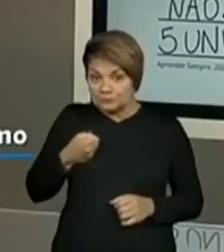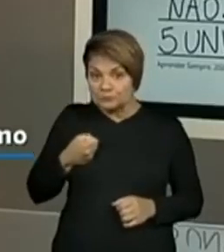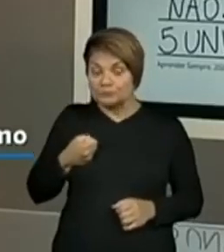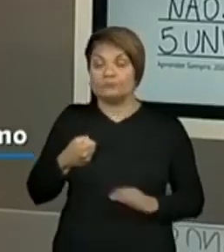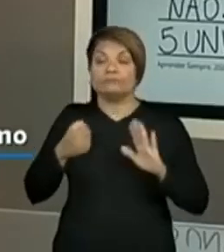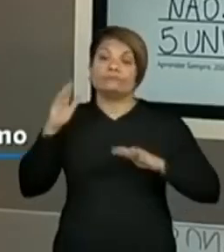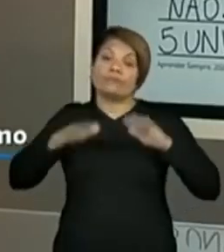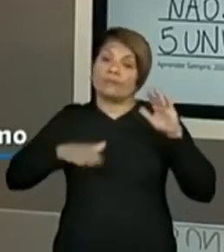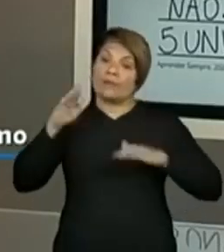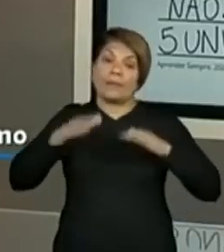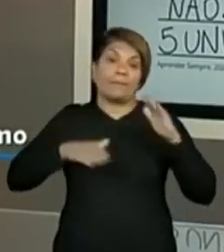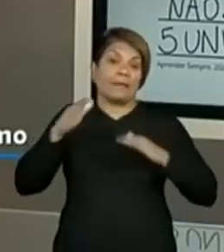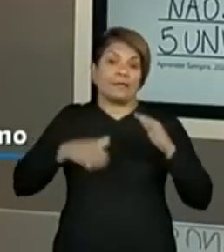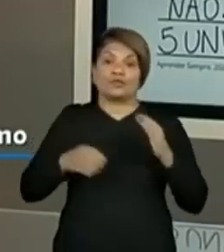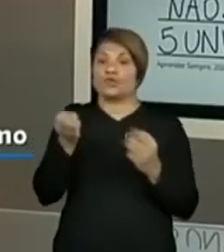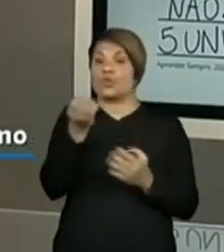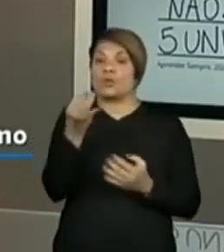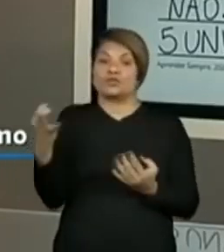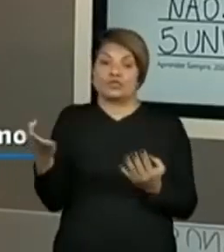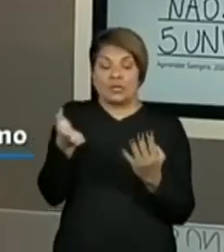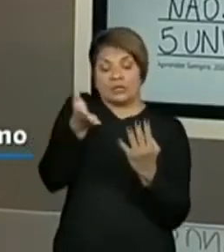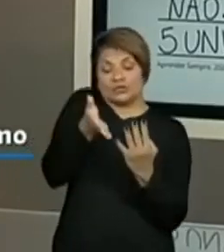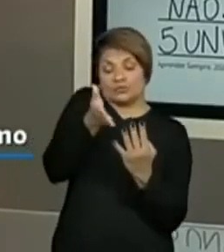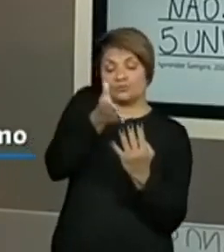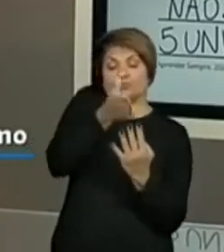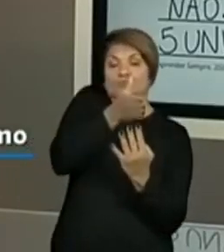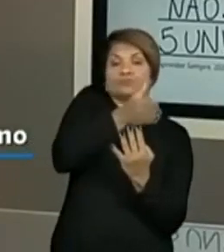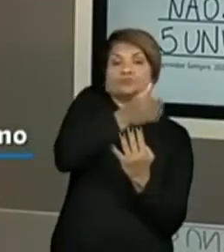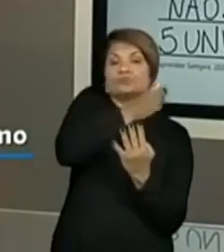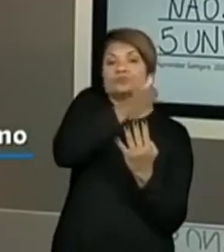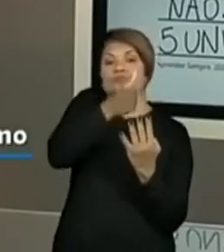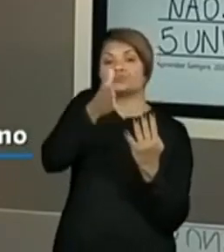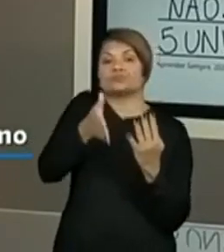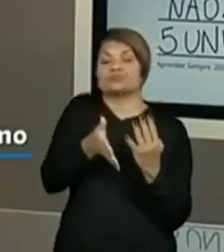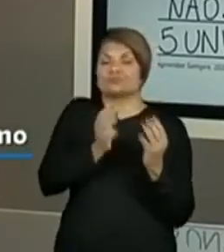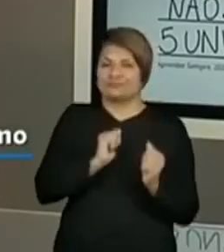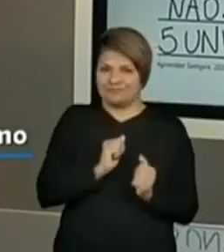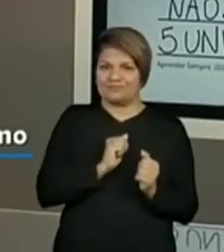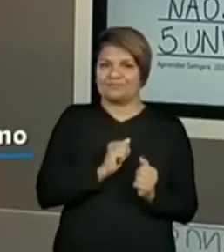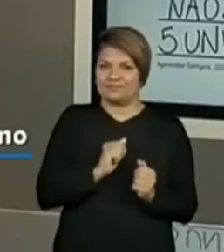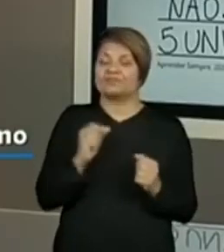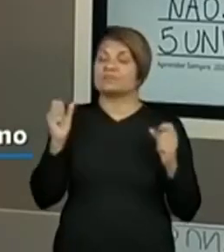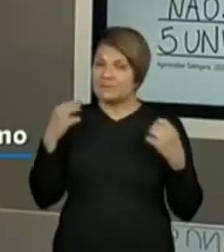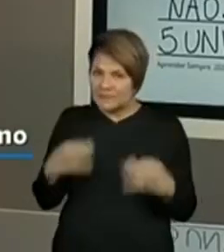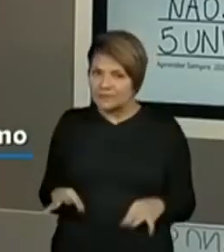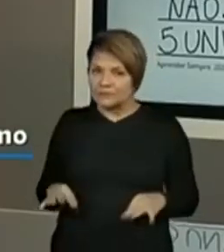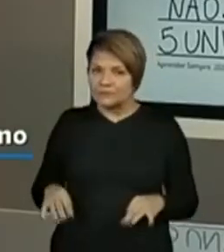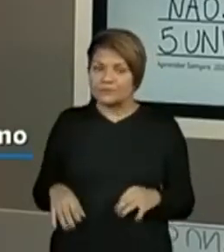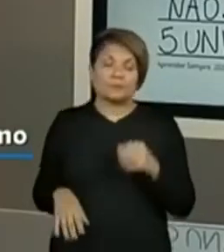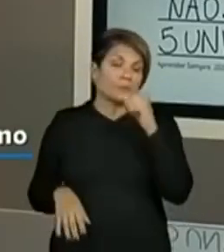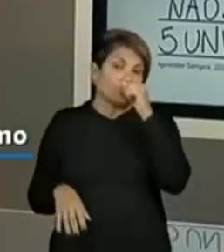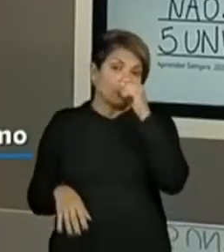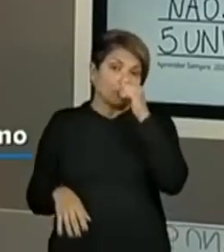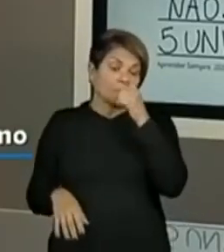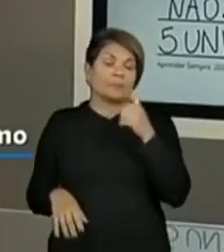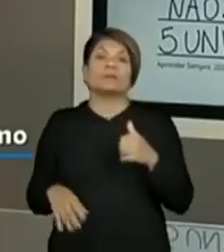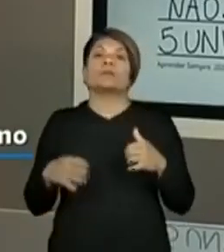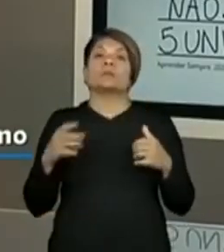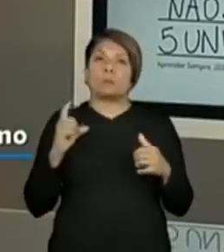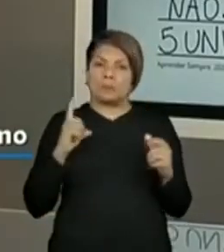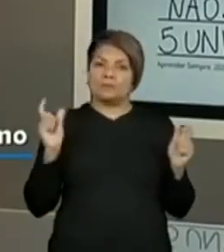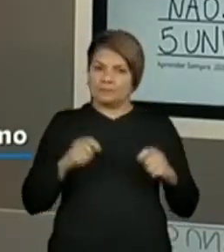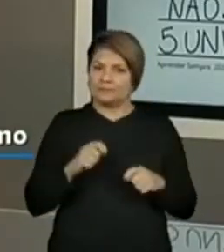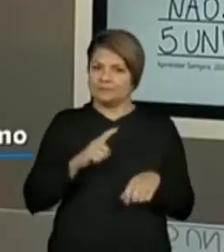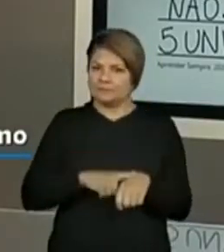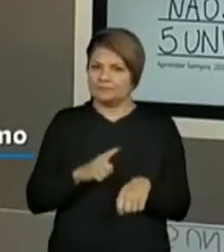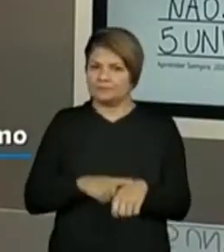a quantidade em que ele estiver ocupando em um número, certo? Como a gente ainda tem um tempinho,